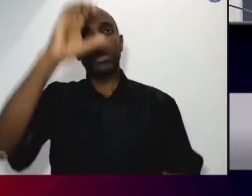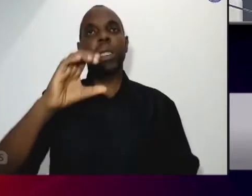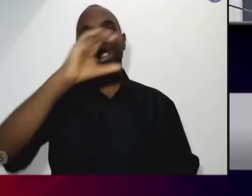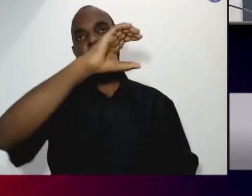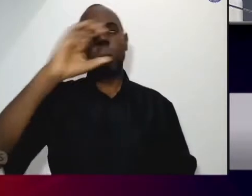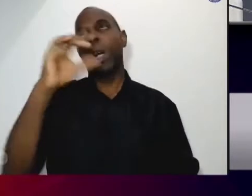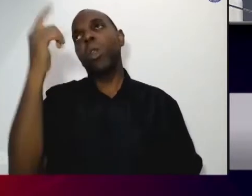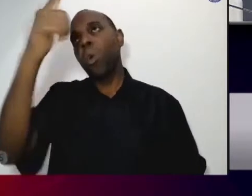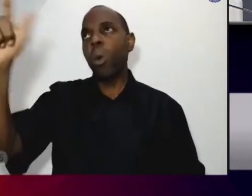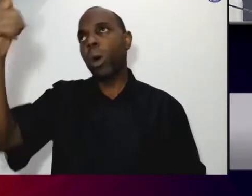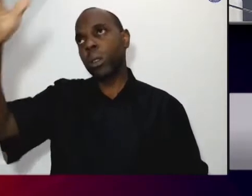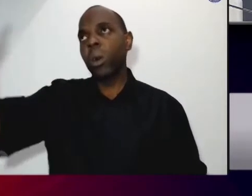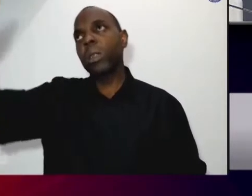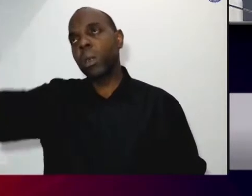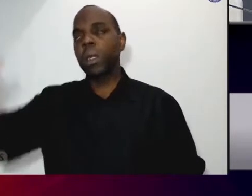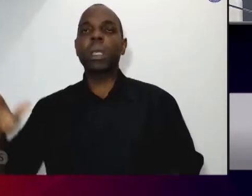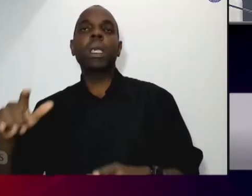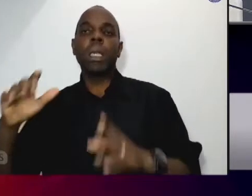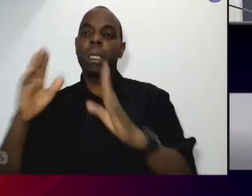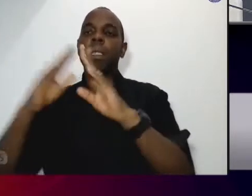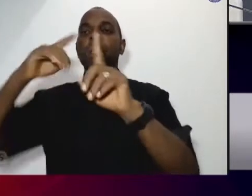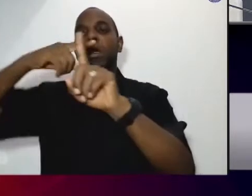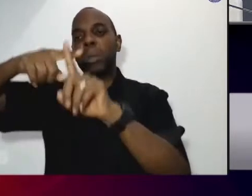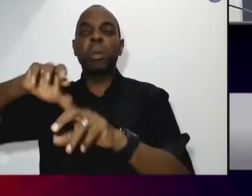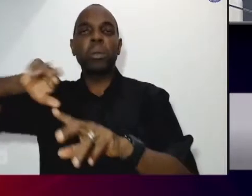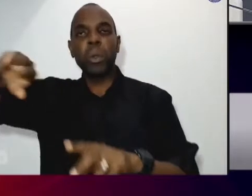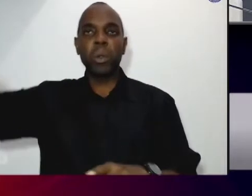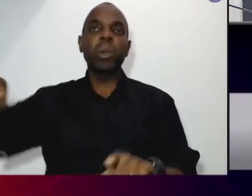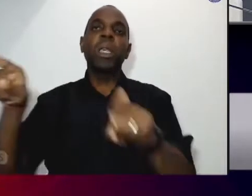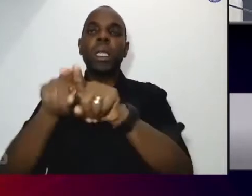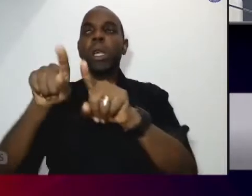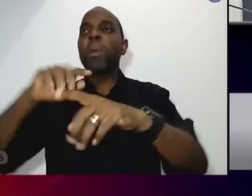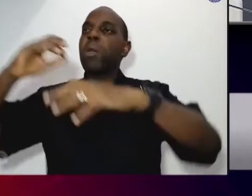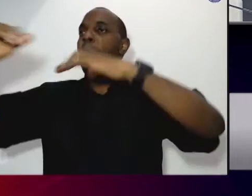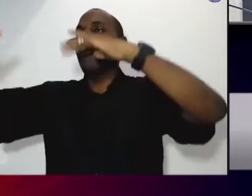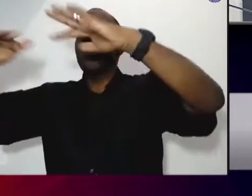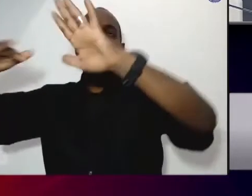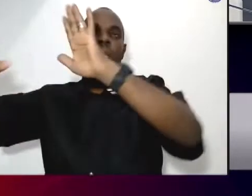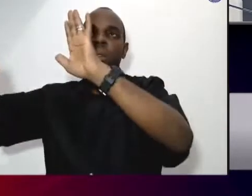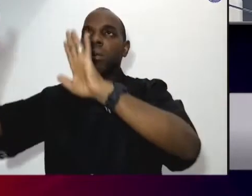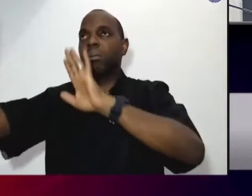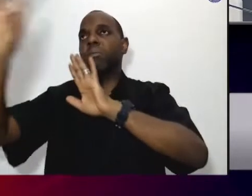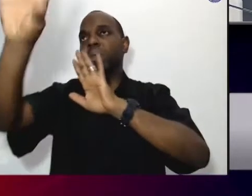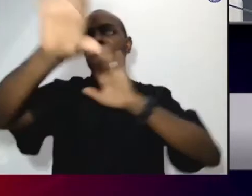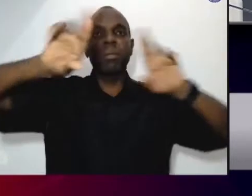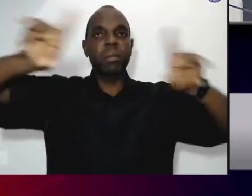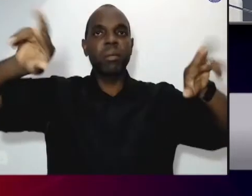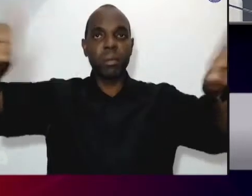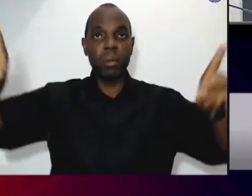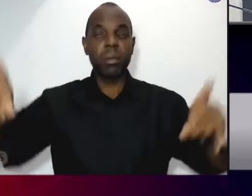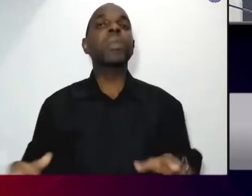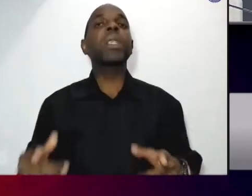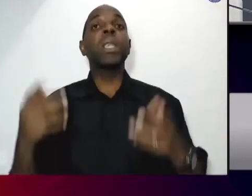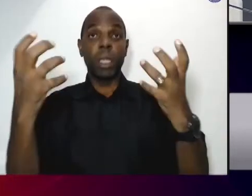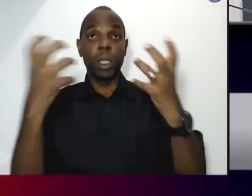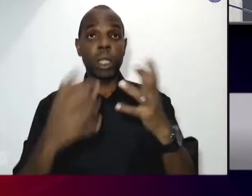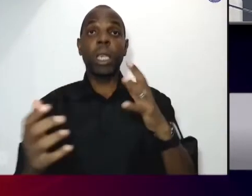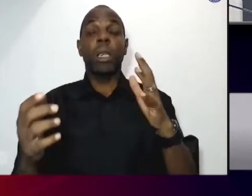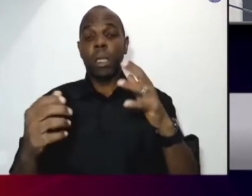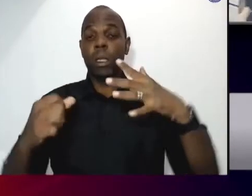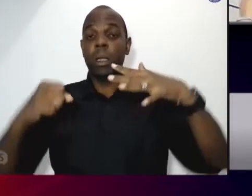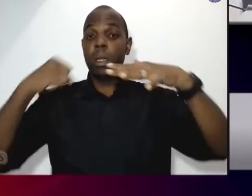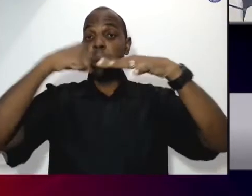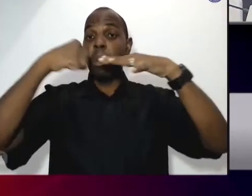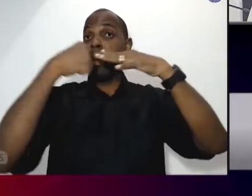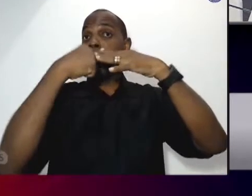que não estão ligados à igreja ou à religião. Do que nós temos em montar um banco de dados? Porque acho que esse banco de dados